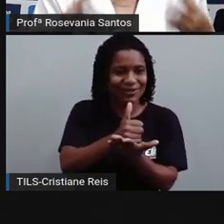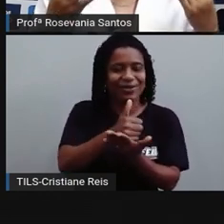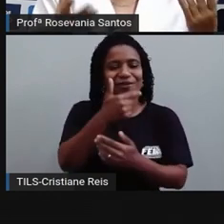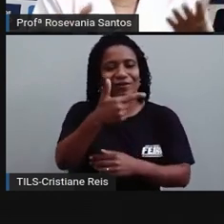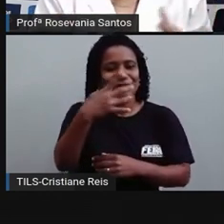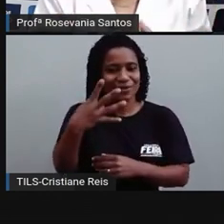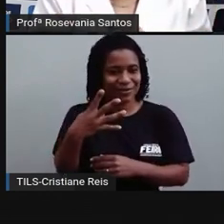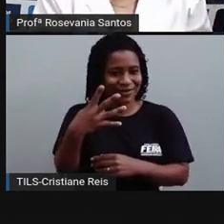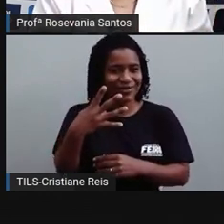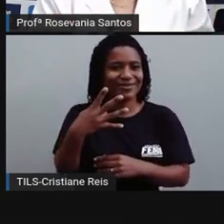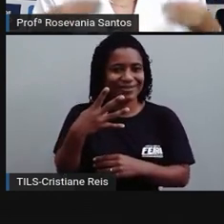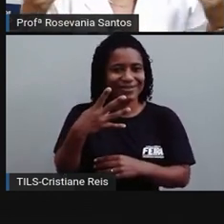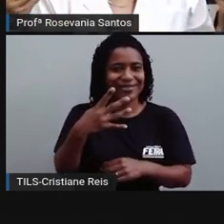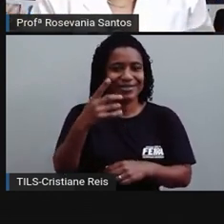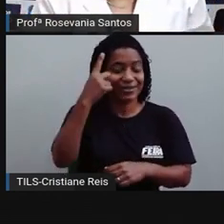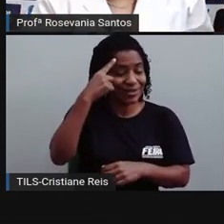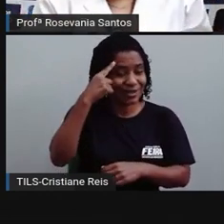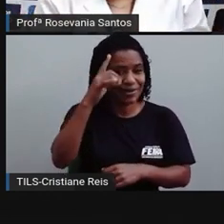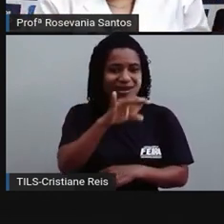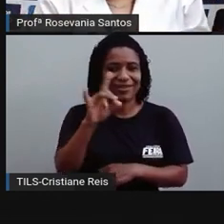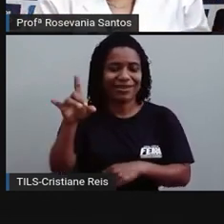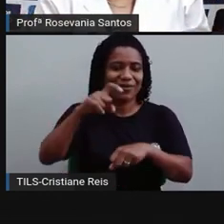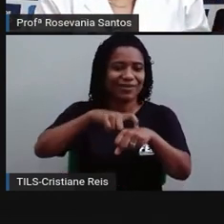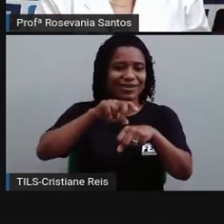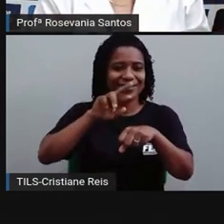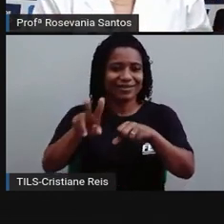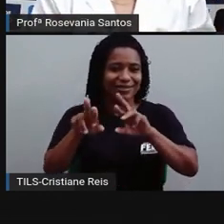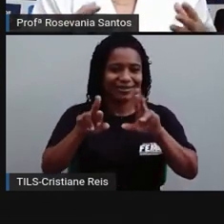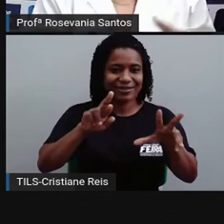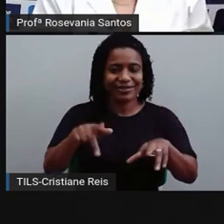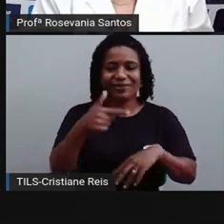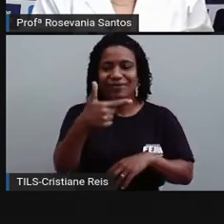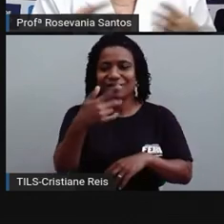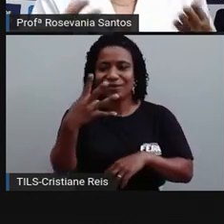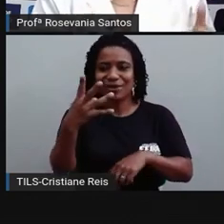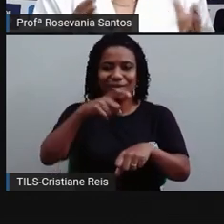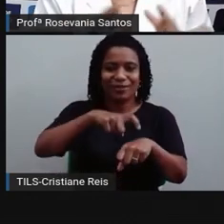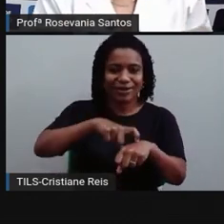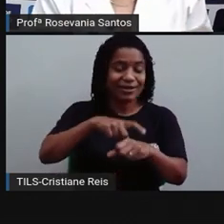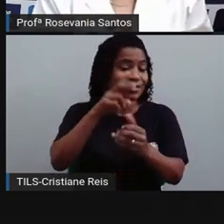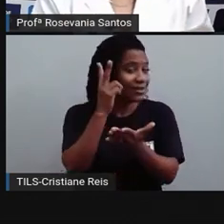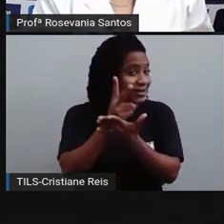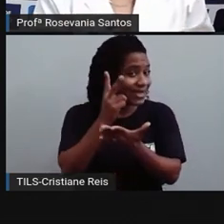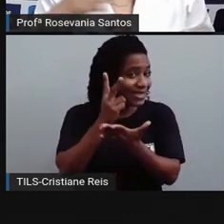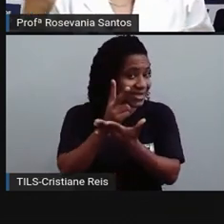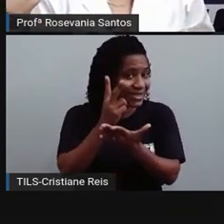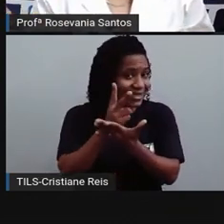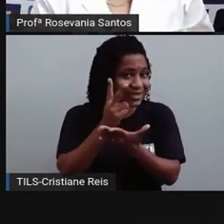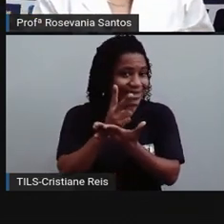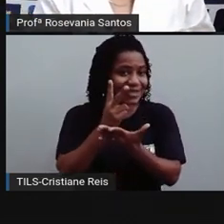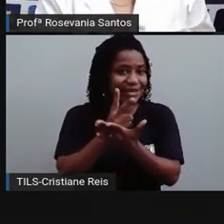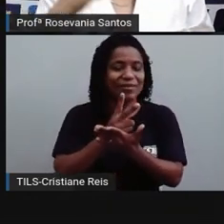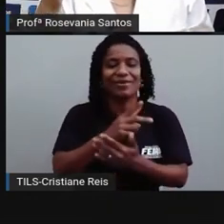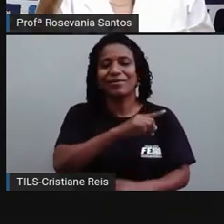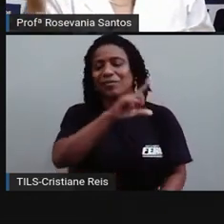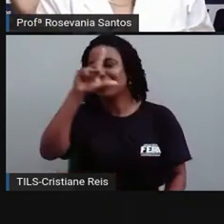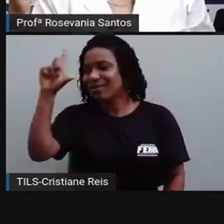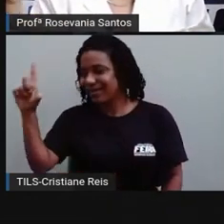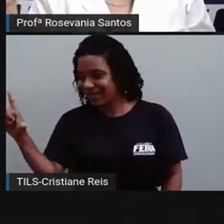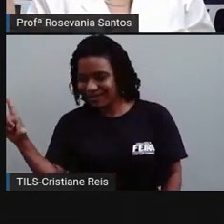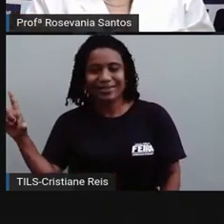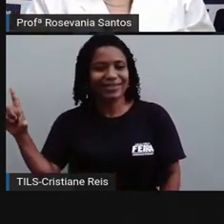horário você já sabe que é uma hora, então por isso dão 24 horas e toda vez quando você caminha para o leste você vai